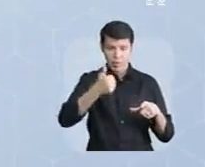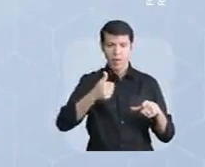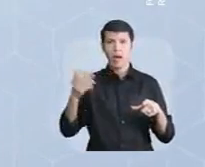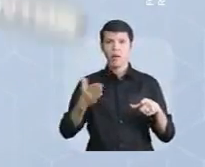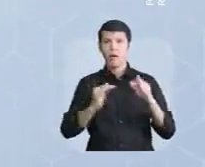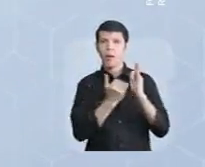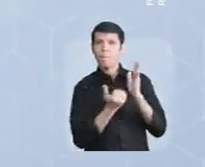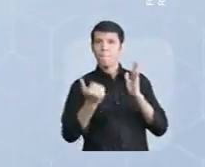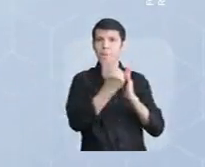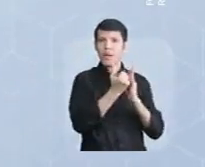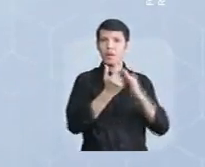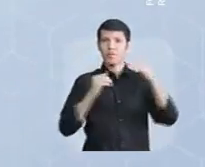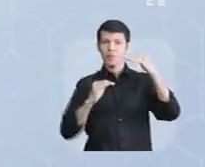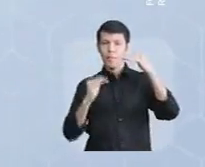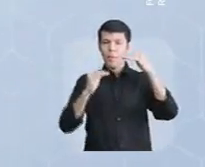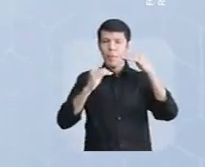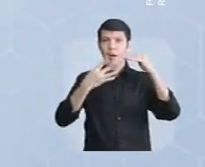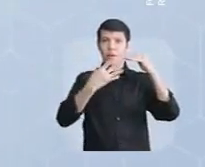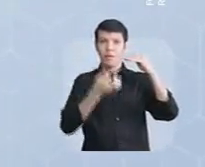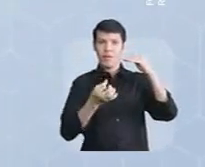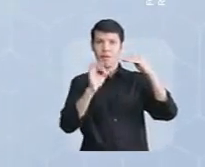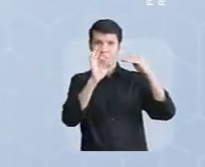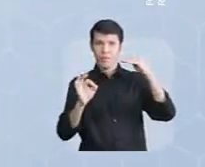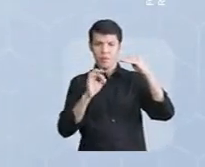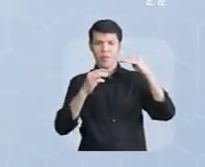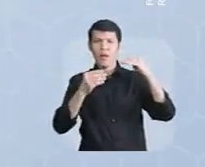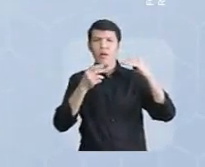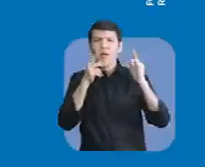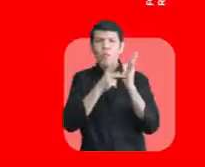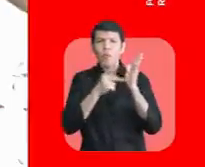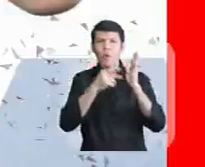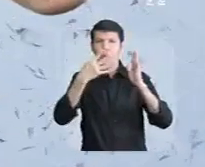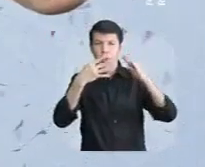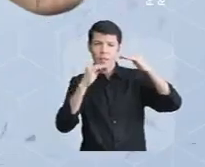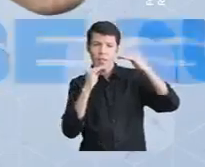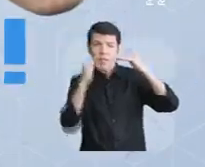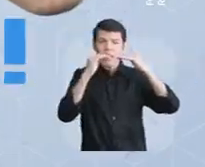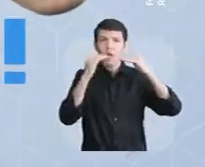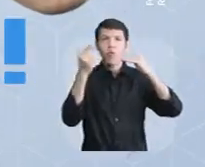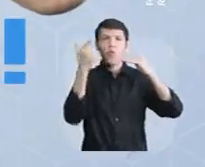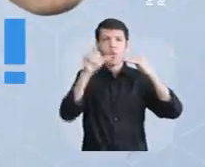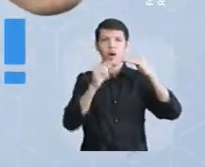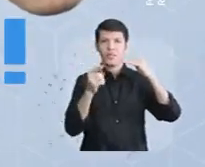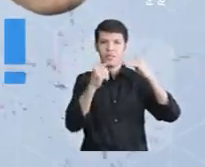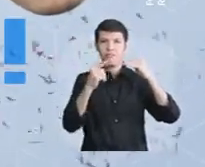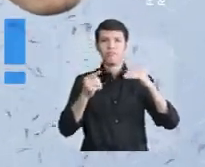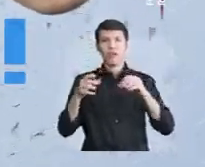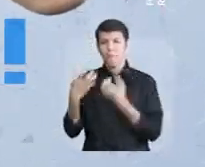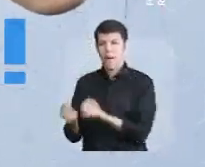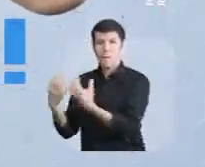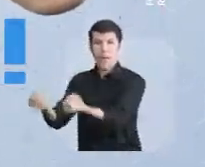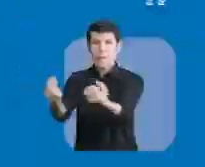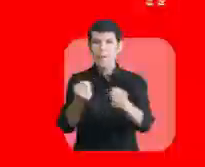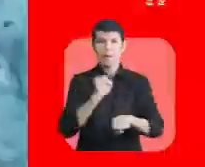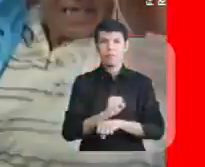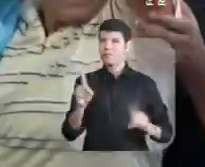com 46% dos votos válidos A 4 pontos da virada E banzeiro que dobra, ninguém segura, minha